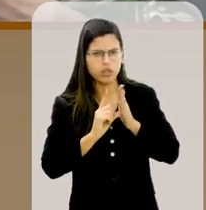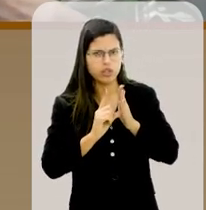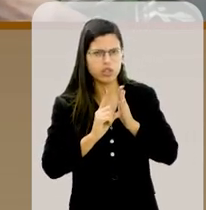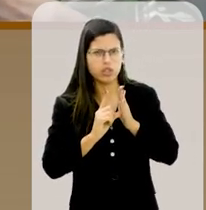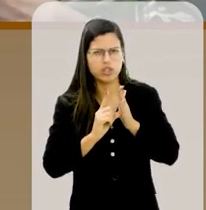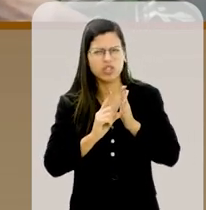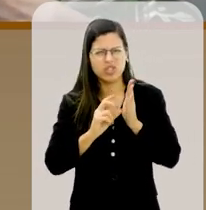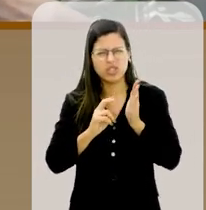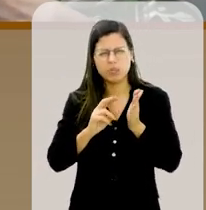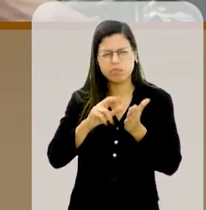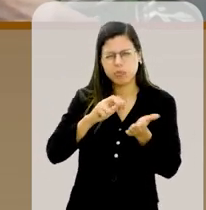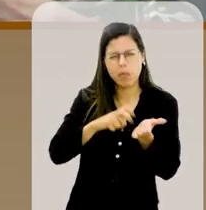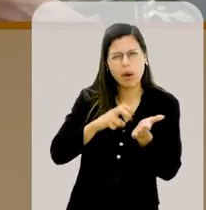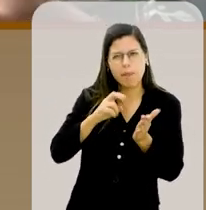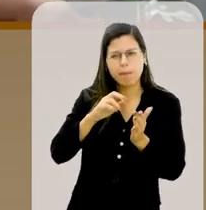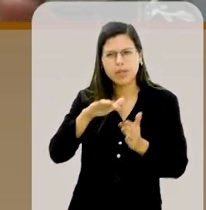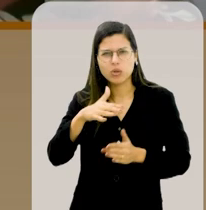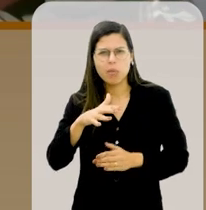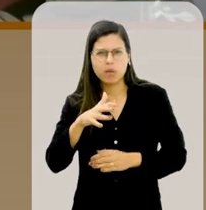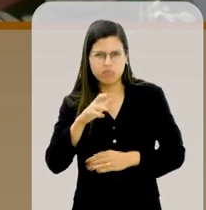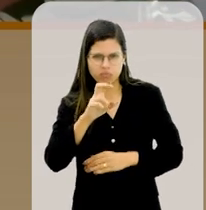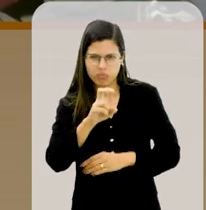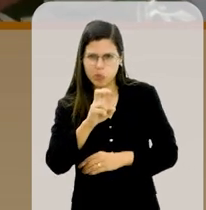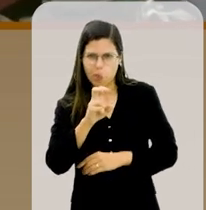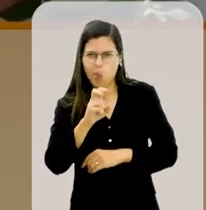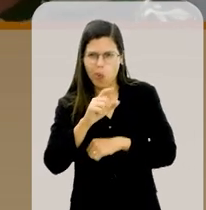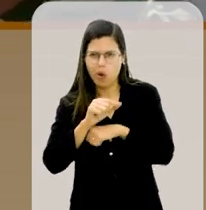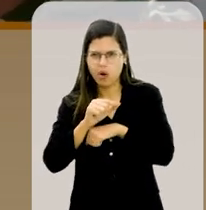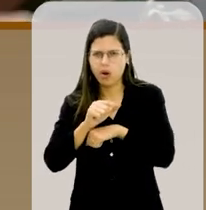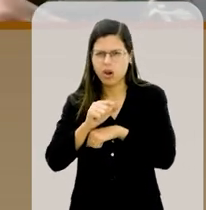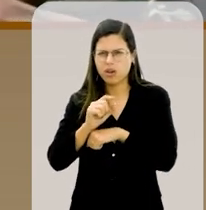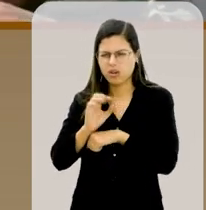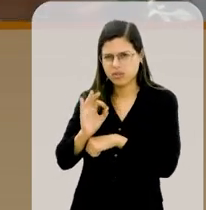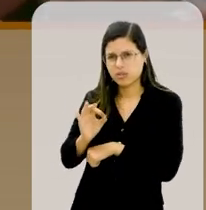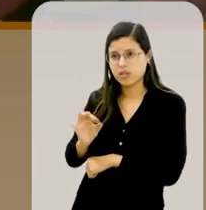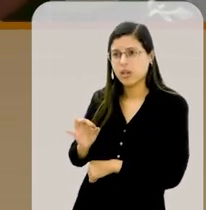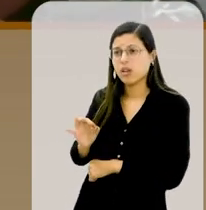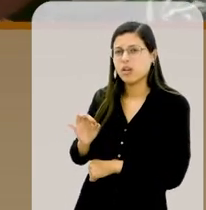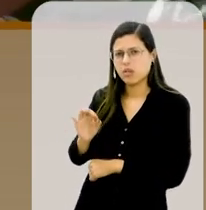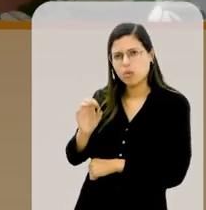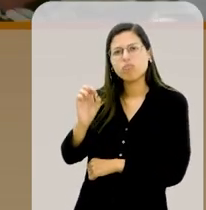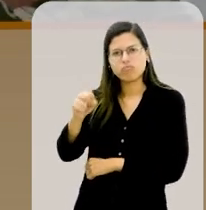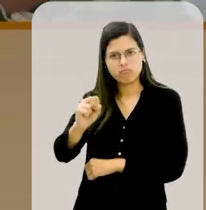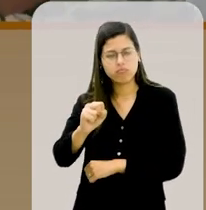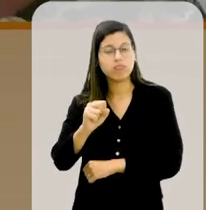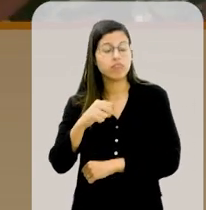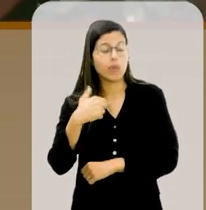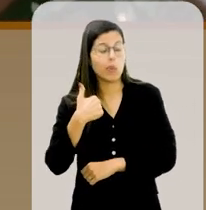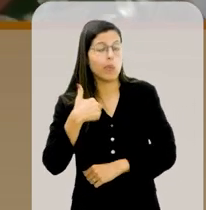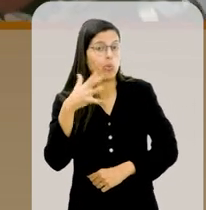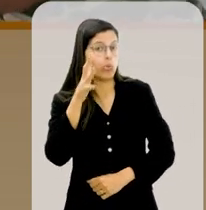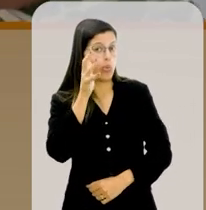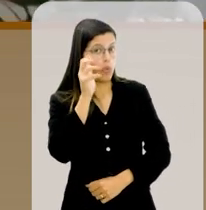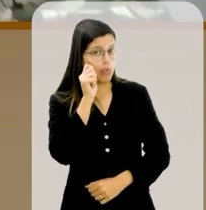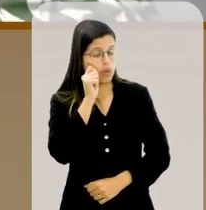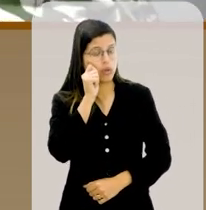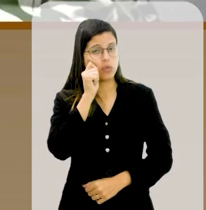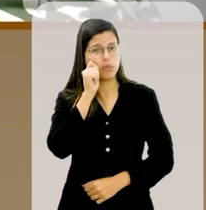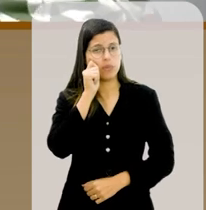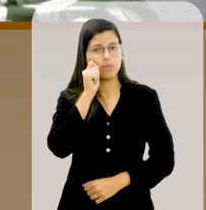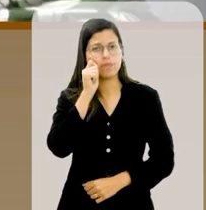amanhecer de fato, por volta de cinco e pouca da manhã, não é isso? Foi. No amanhecer do dia, eu estava dormindo.